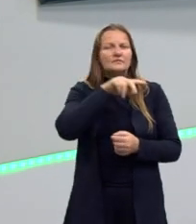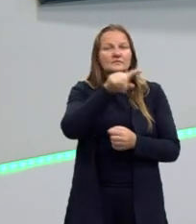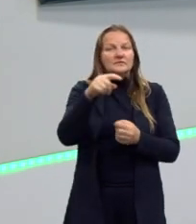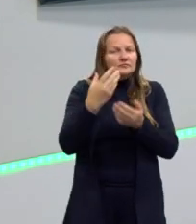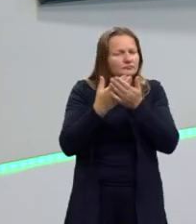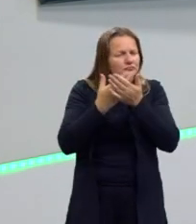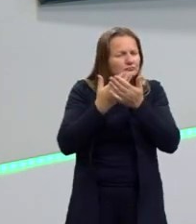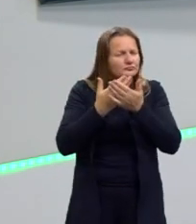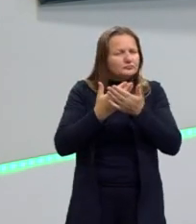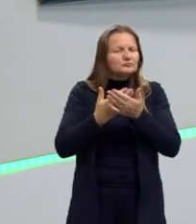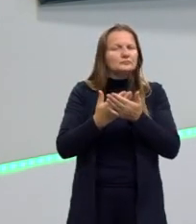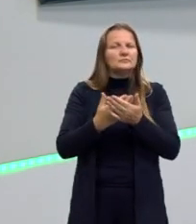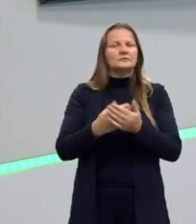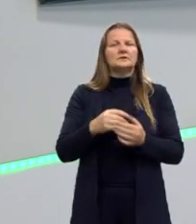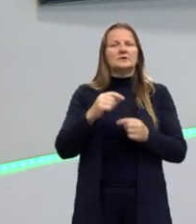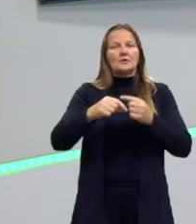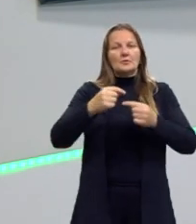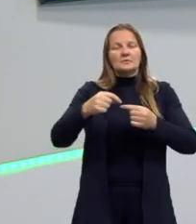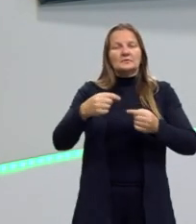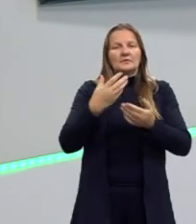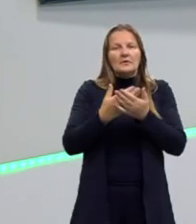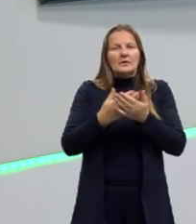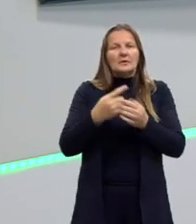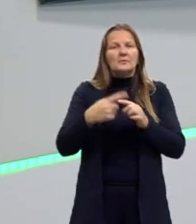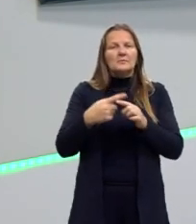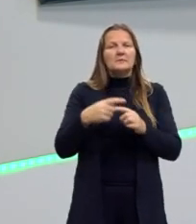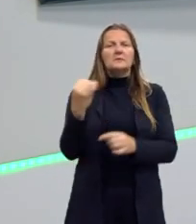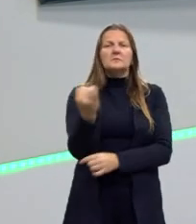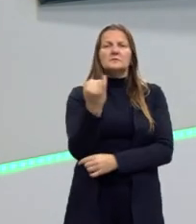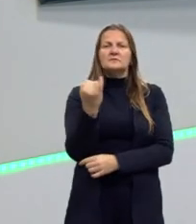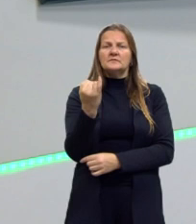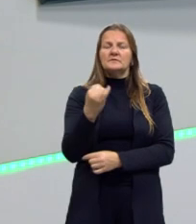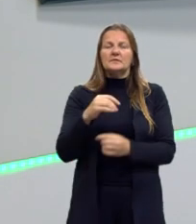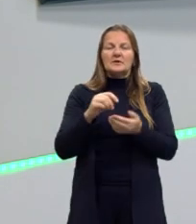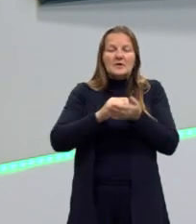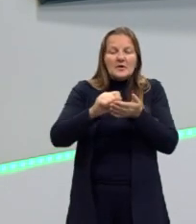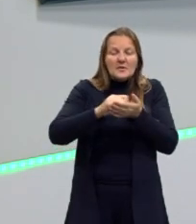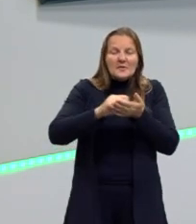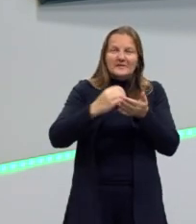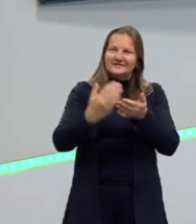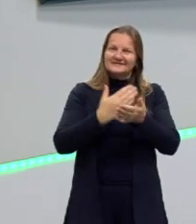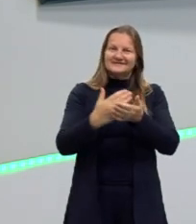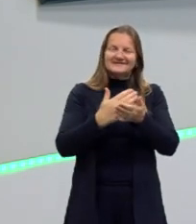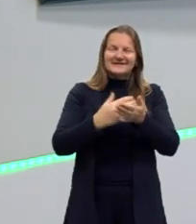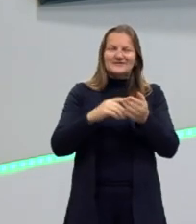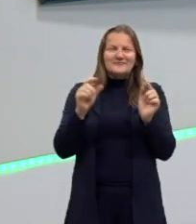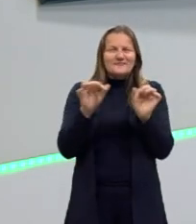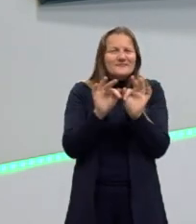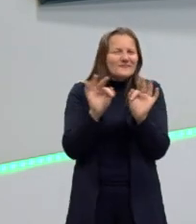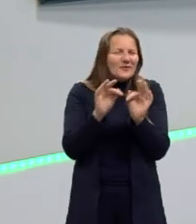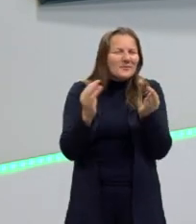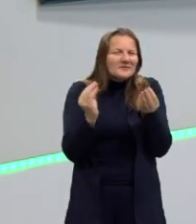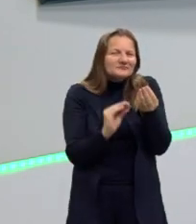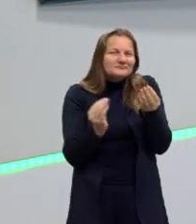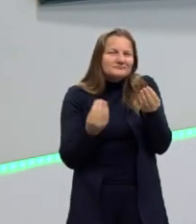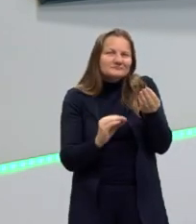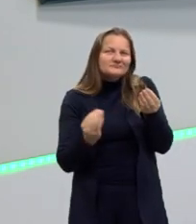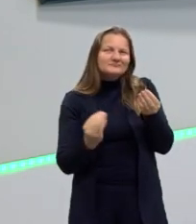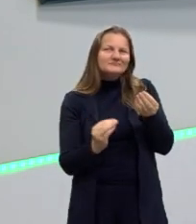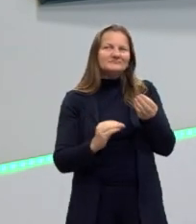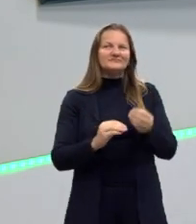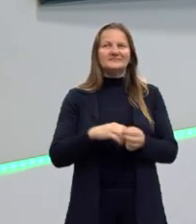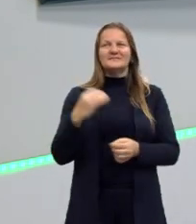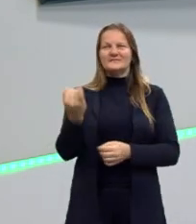vocês. A gente até comentou em algumas aulas para ter aquele cantinho ali do caderno para anotar fórmulas, anotações. importantes para